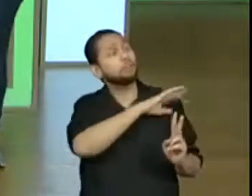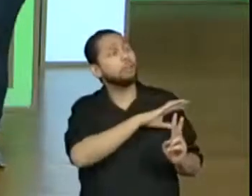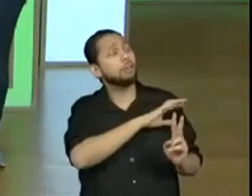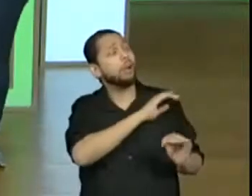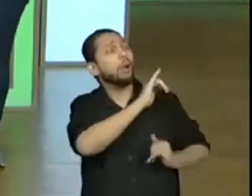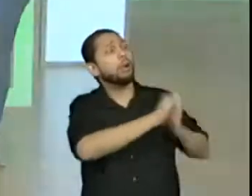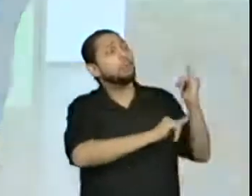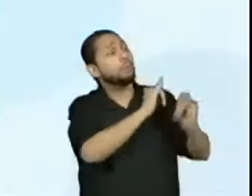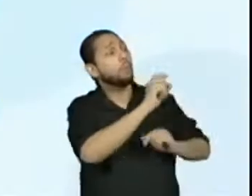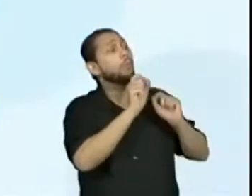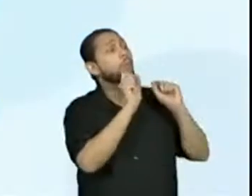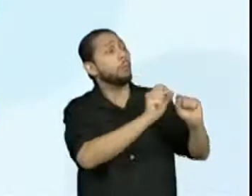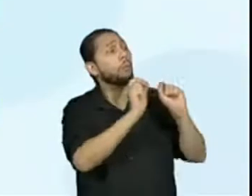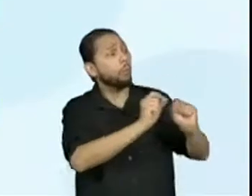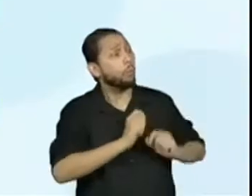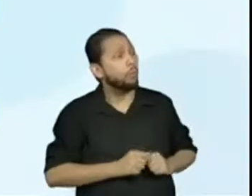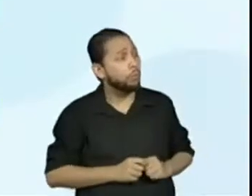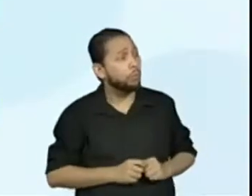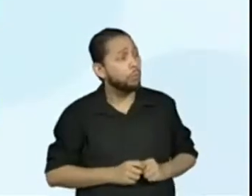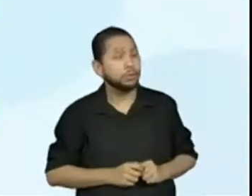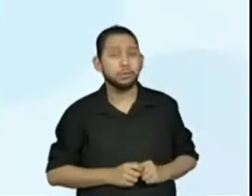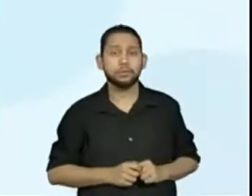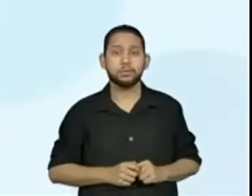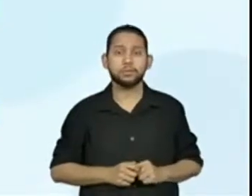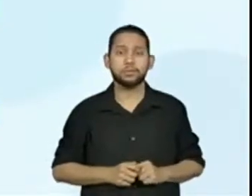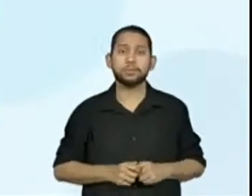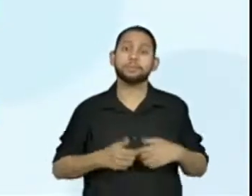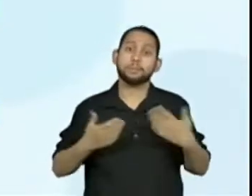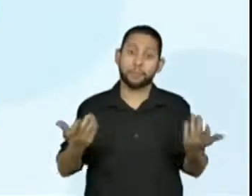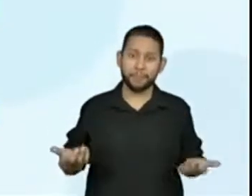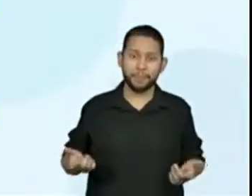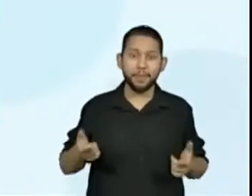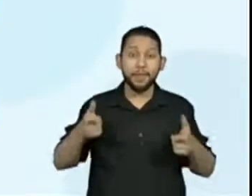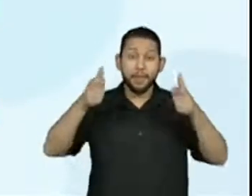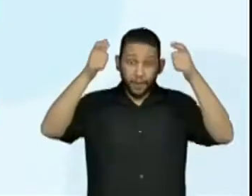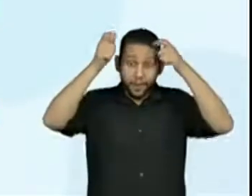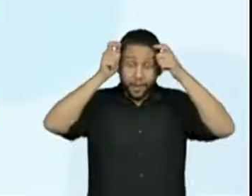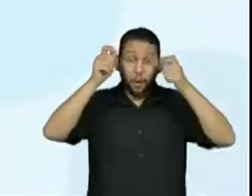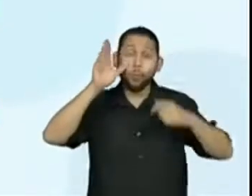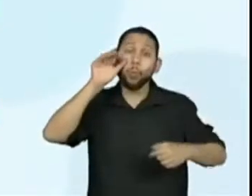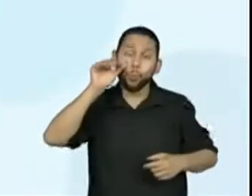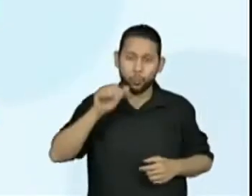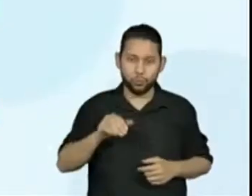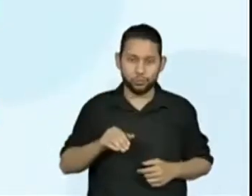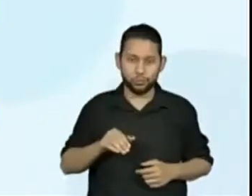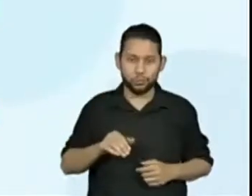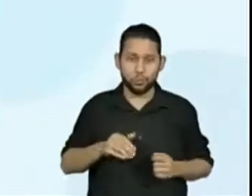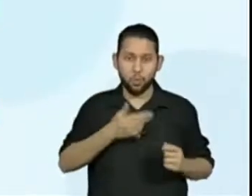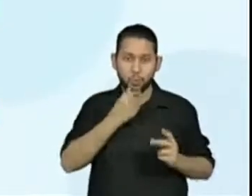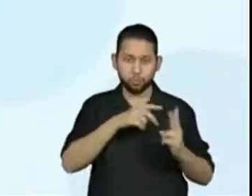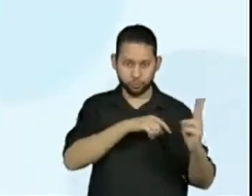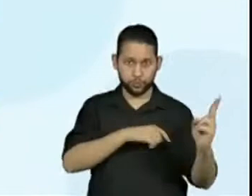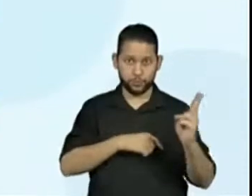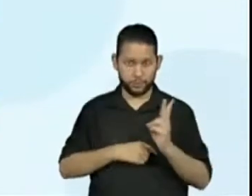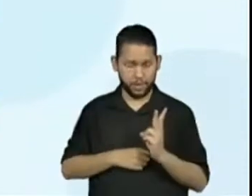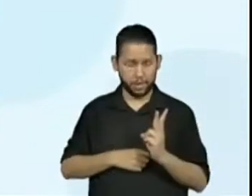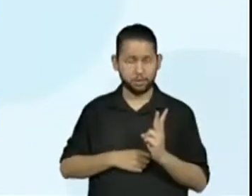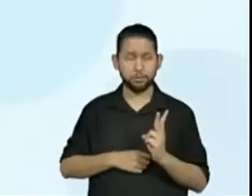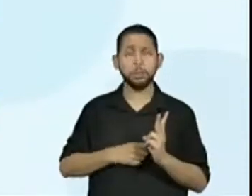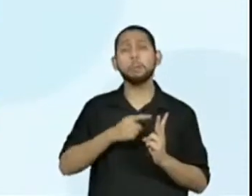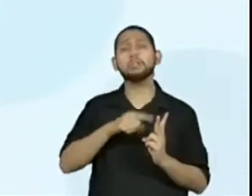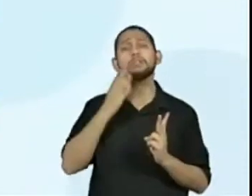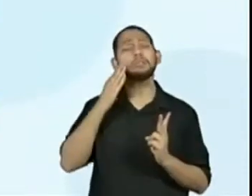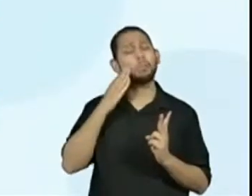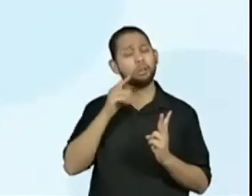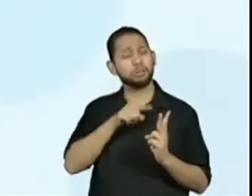seu reino? Isso, o rei querer saber o que os homens pensam do reino dele como